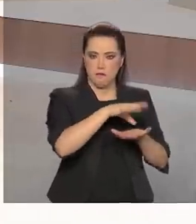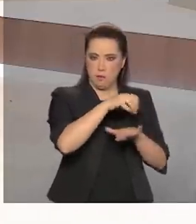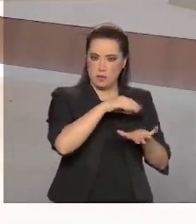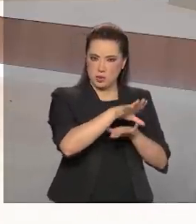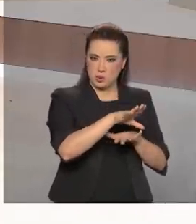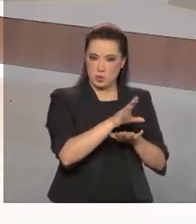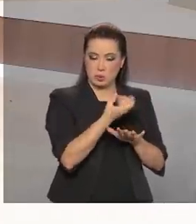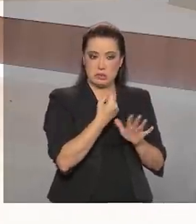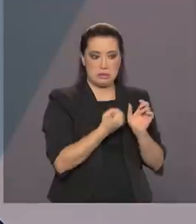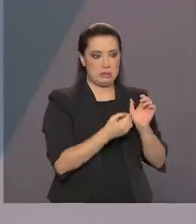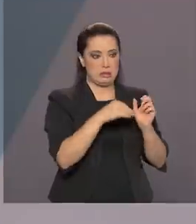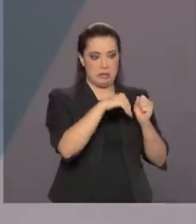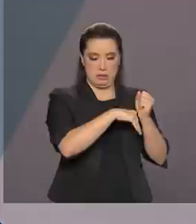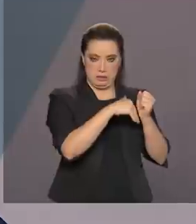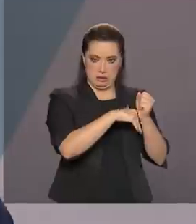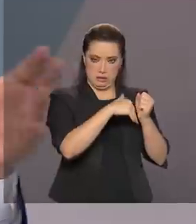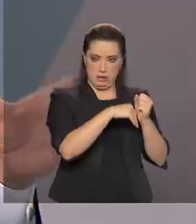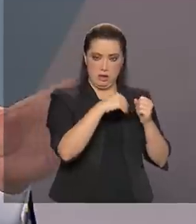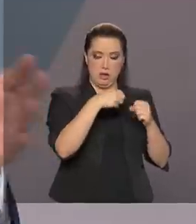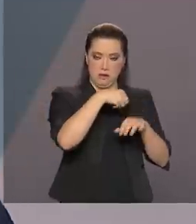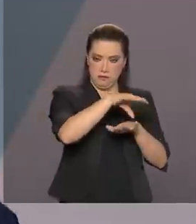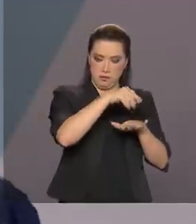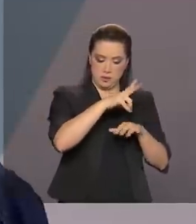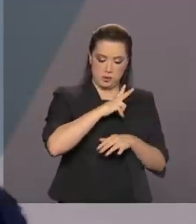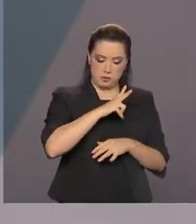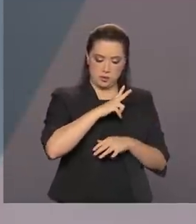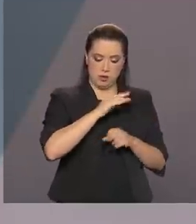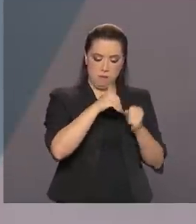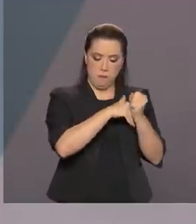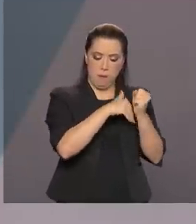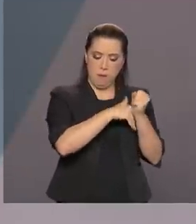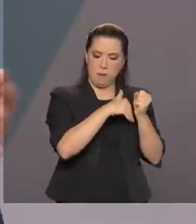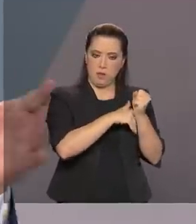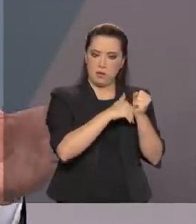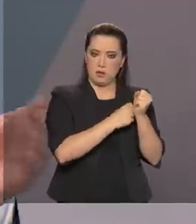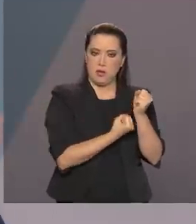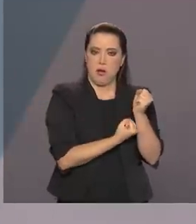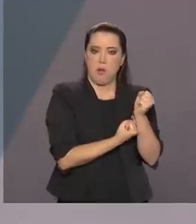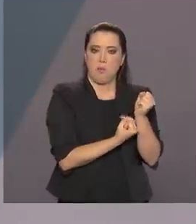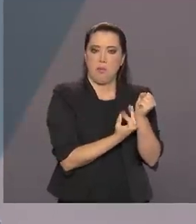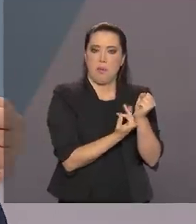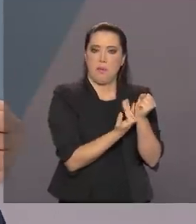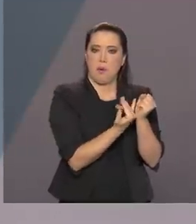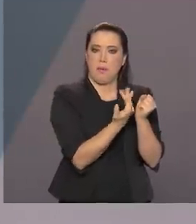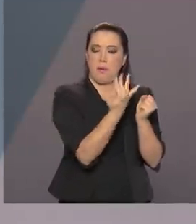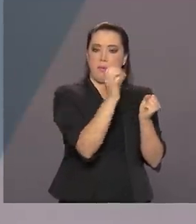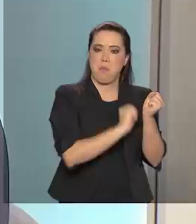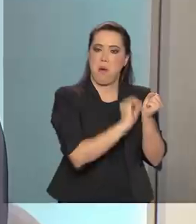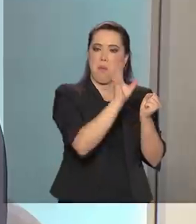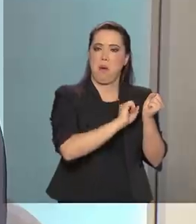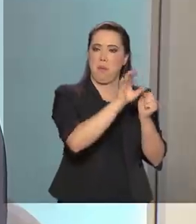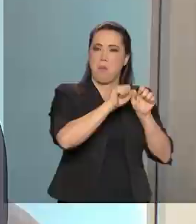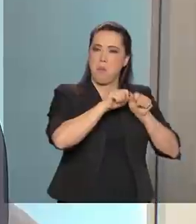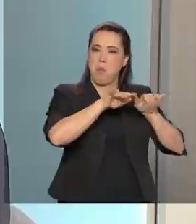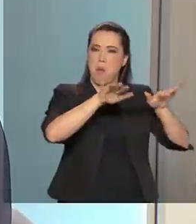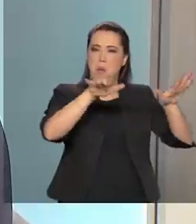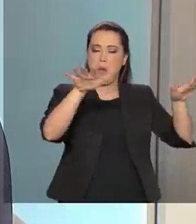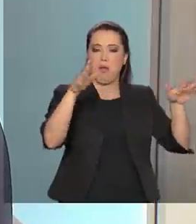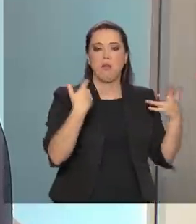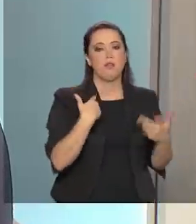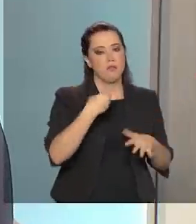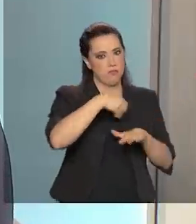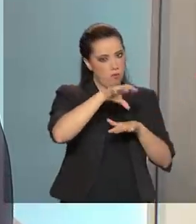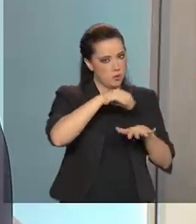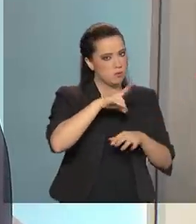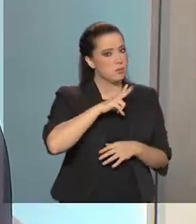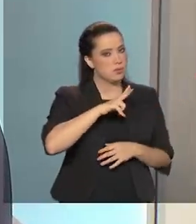gigante no Brasil e também uma empresa das redes sociais, ela mudou a política de privacidade em relação